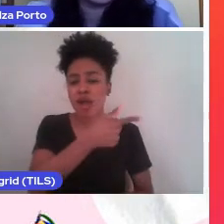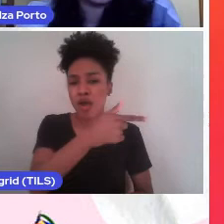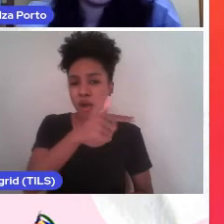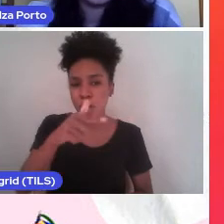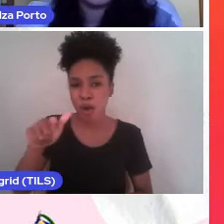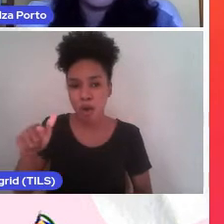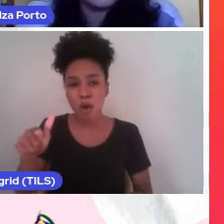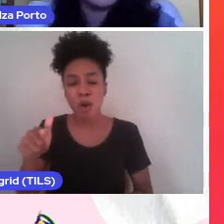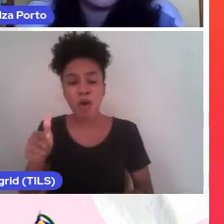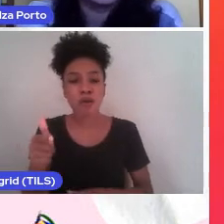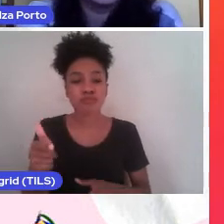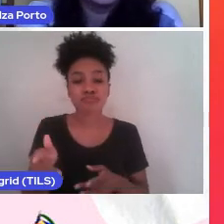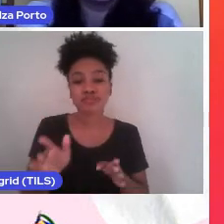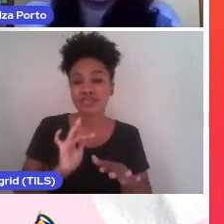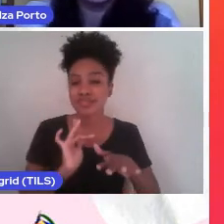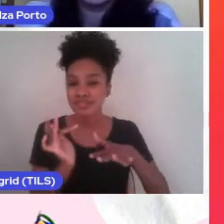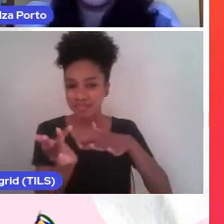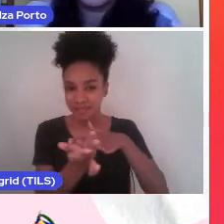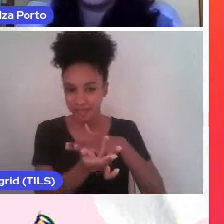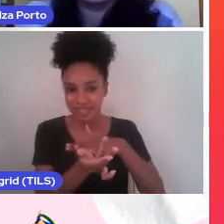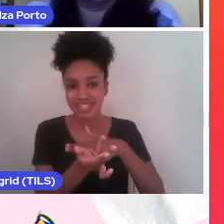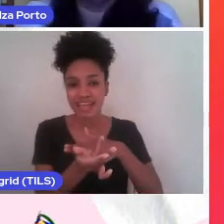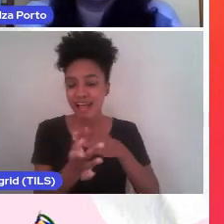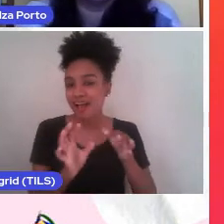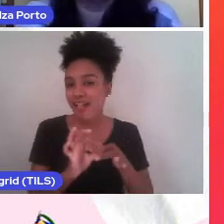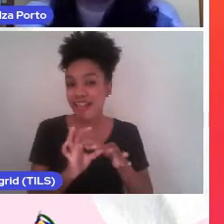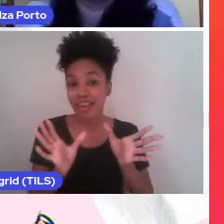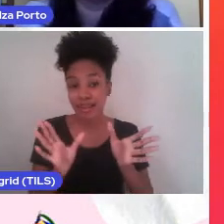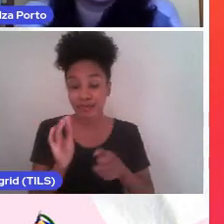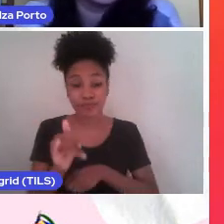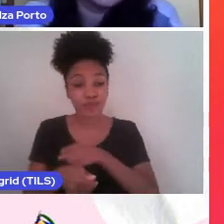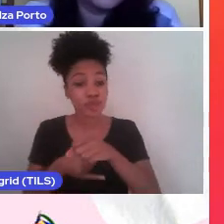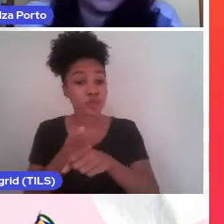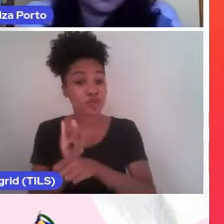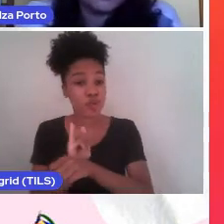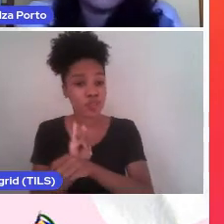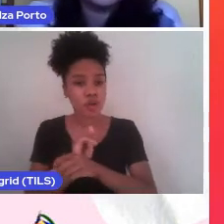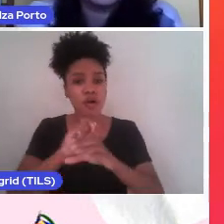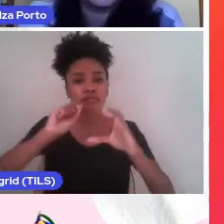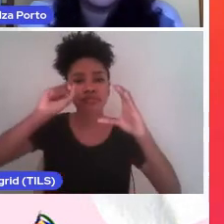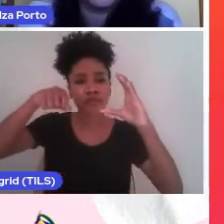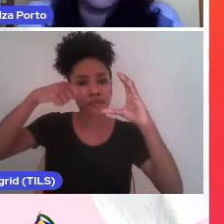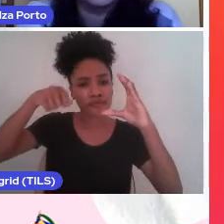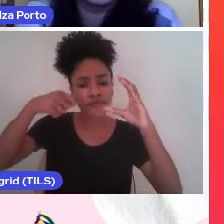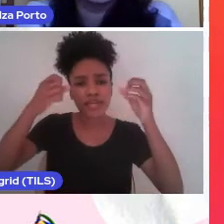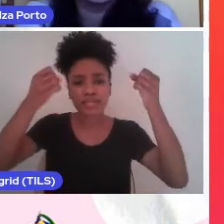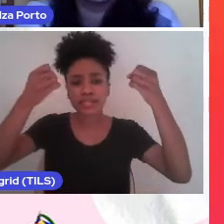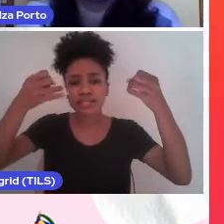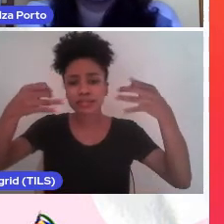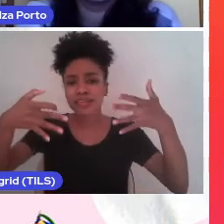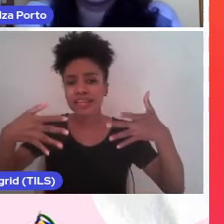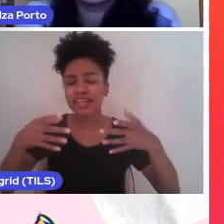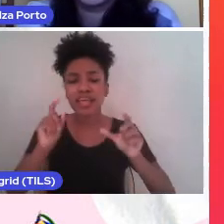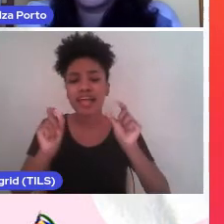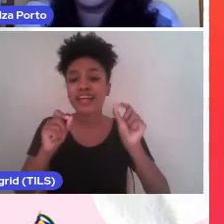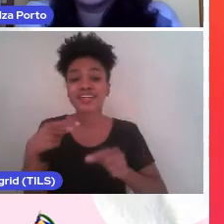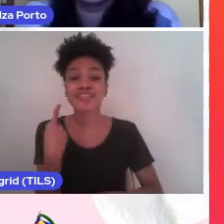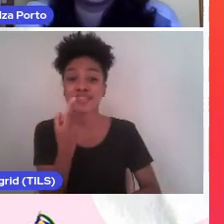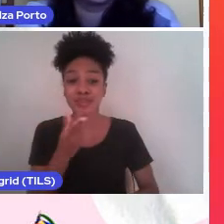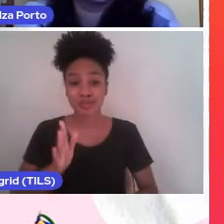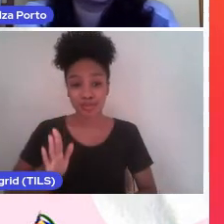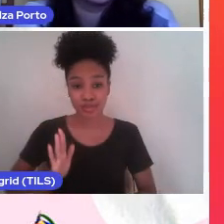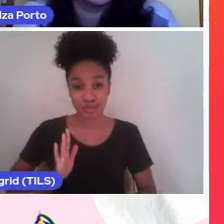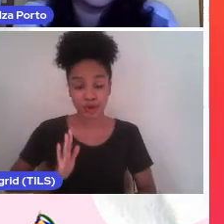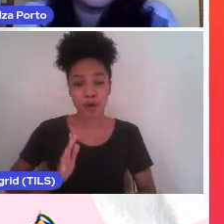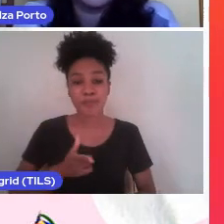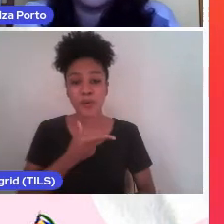sociais que você pode acessar, mas no YouTube um vídeo vai esclarecer um pouco mais de quem somos, é um vídeo produzido